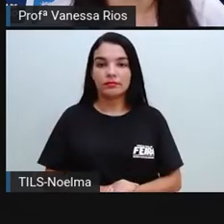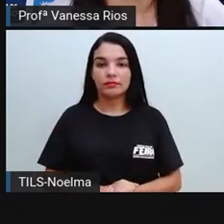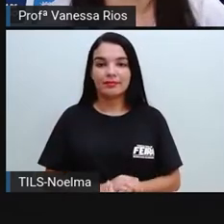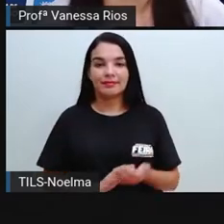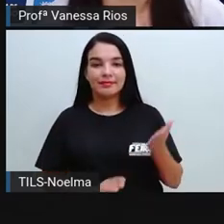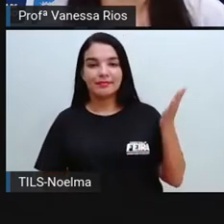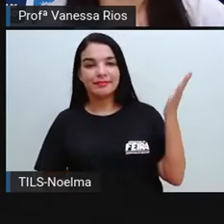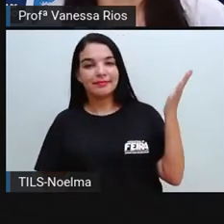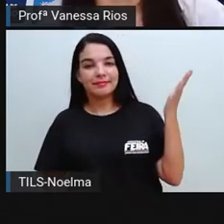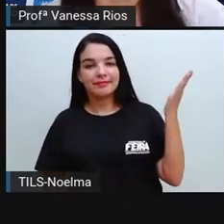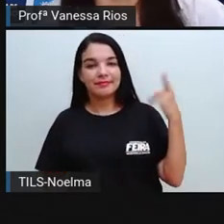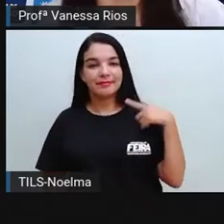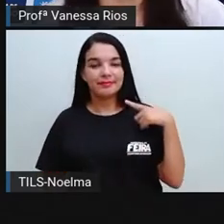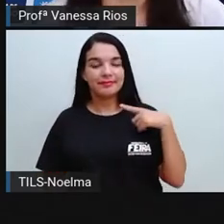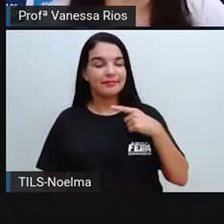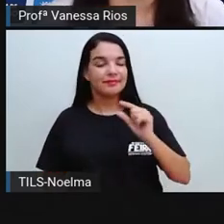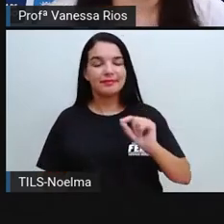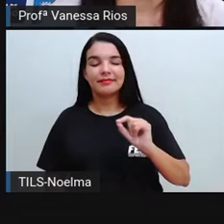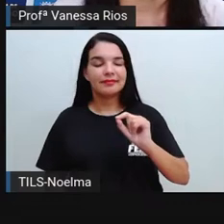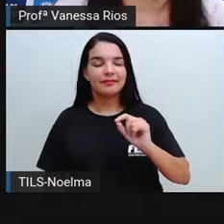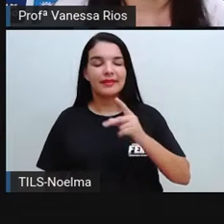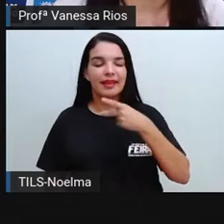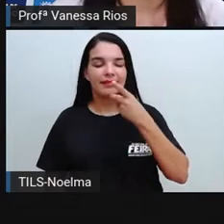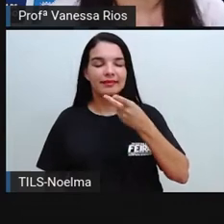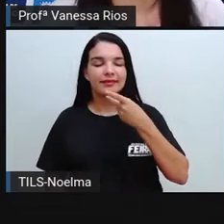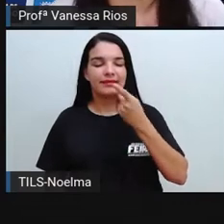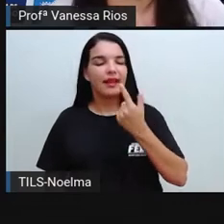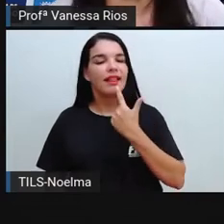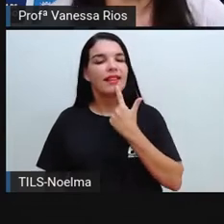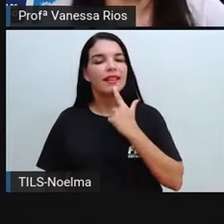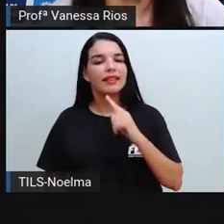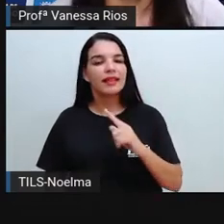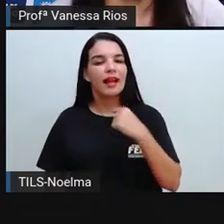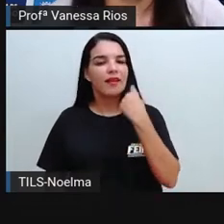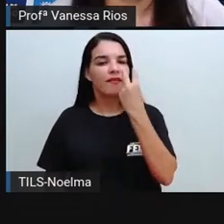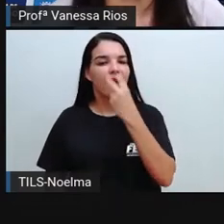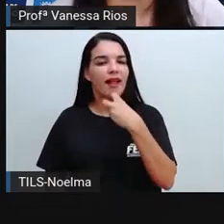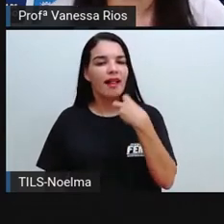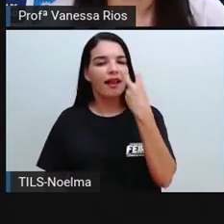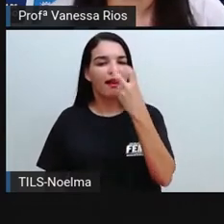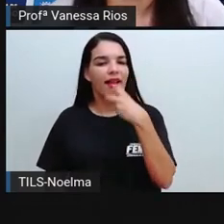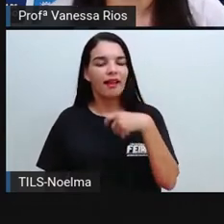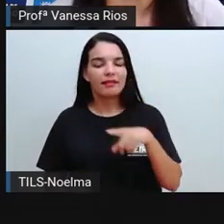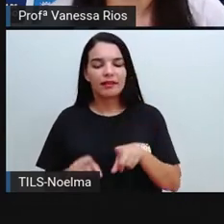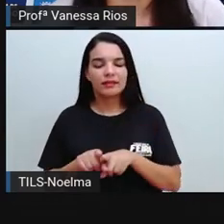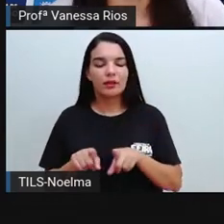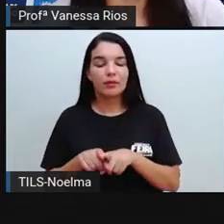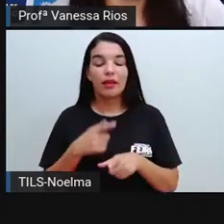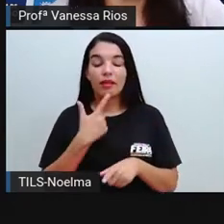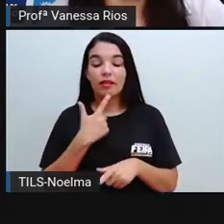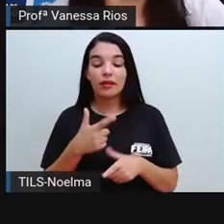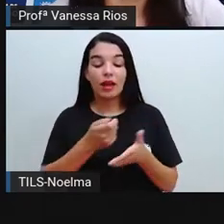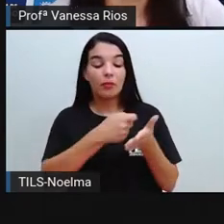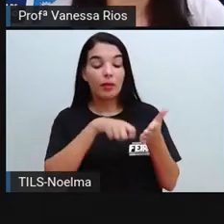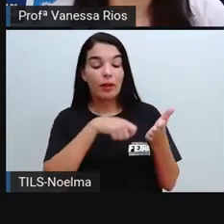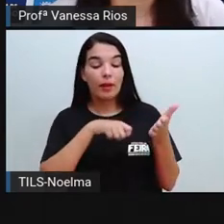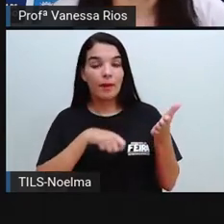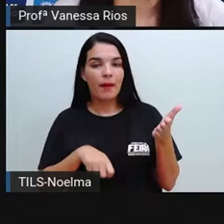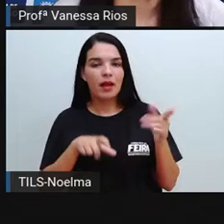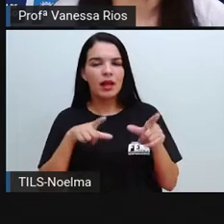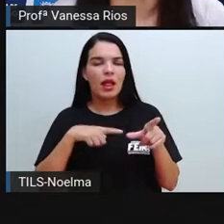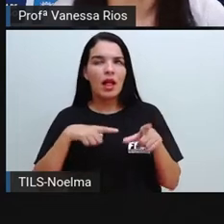E aí, quando a gente fala em língua falada, em língua escrita, a gente se recorda aí de um